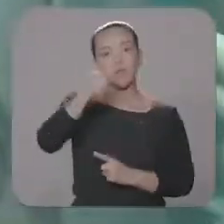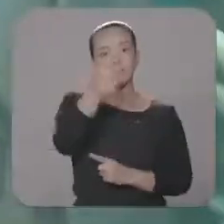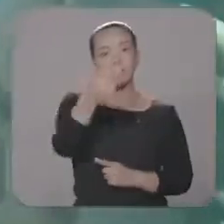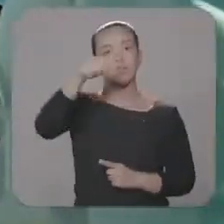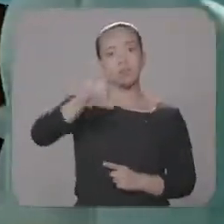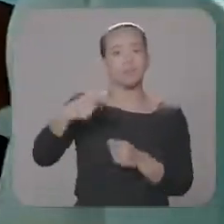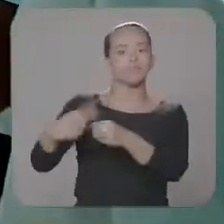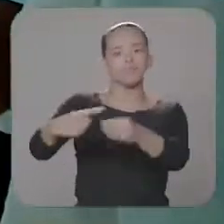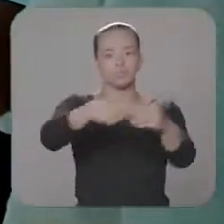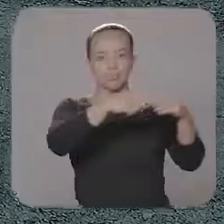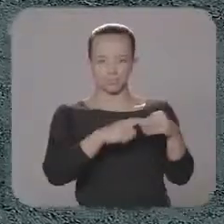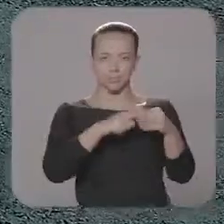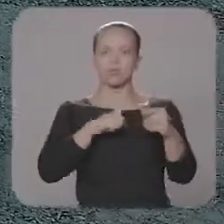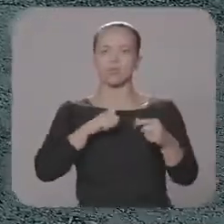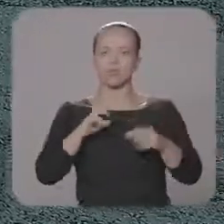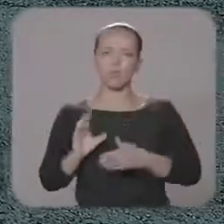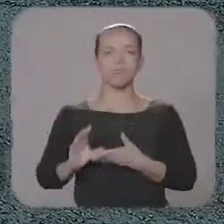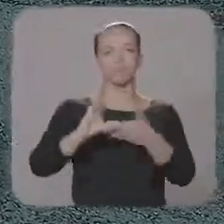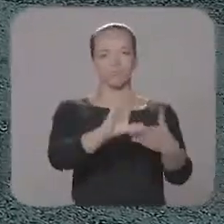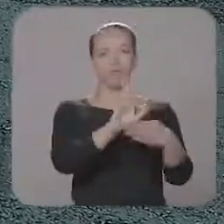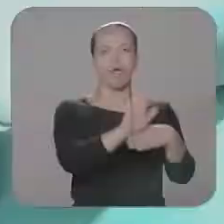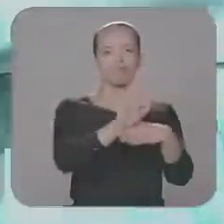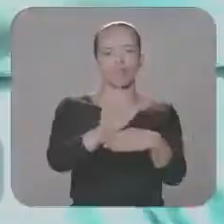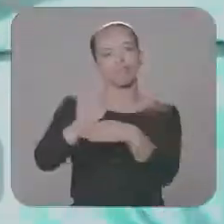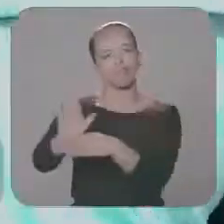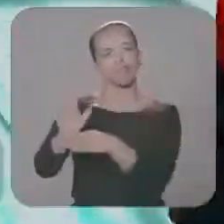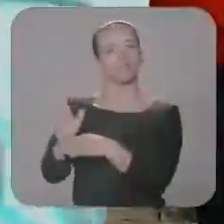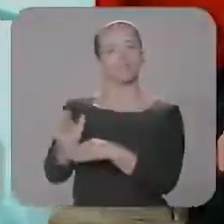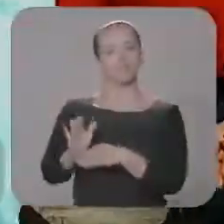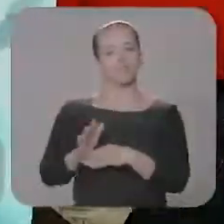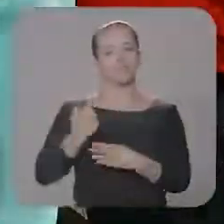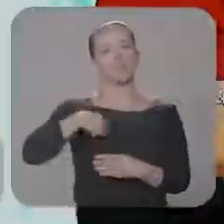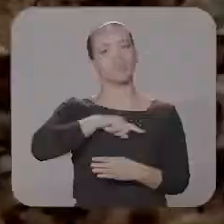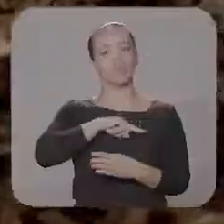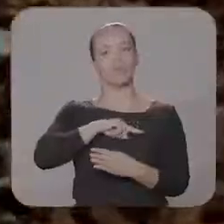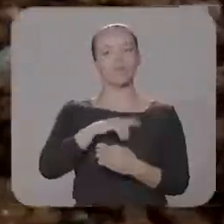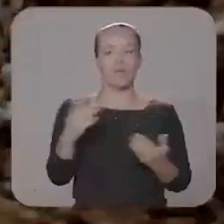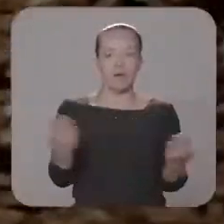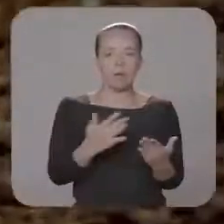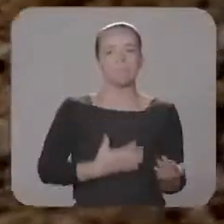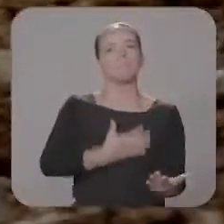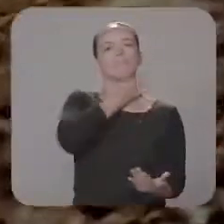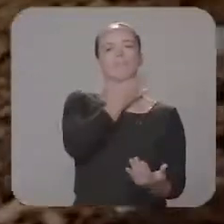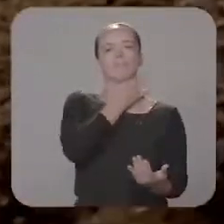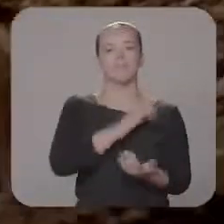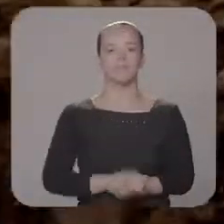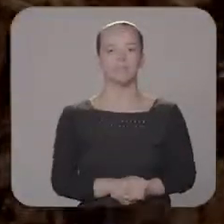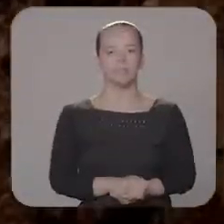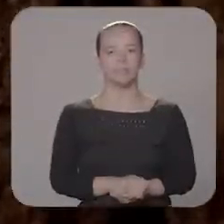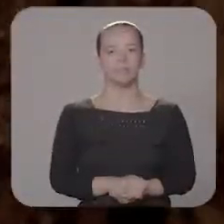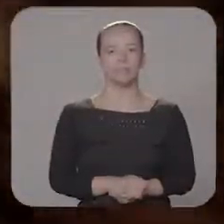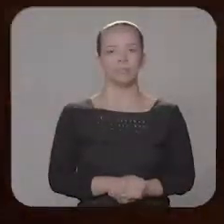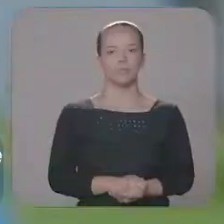das 79 cidades que receberam investimentos e contaram com o nosso apoio no momento mais difícil